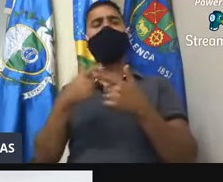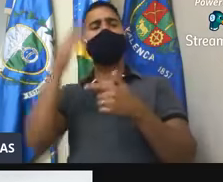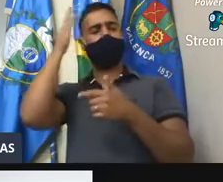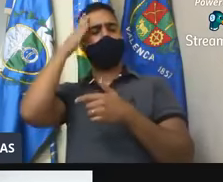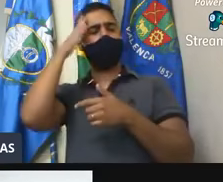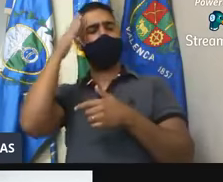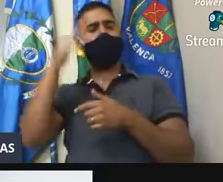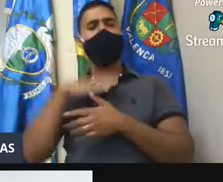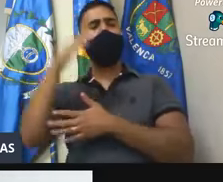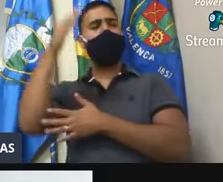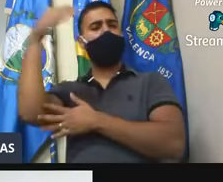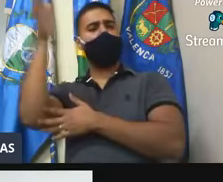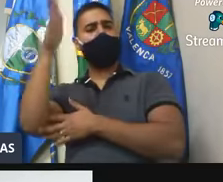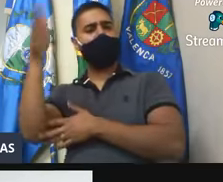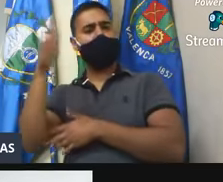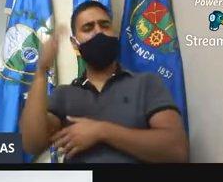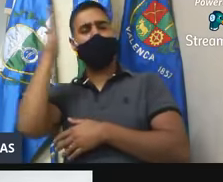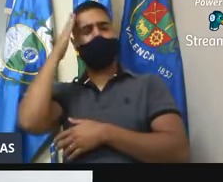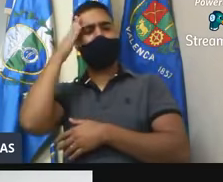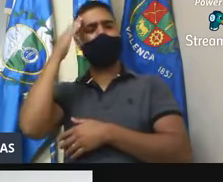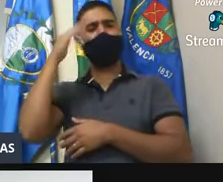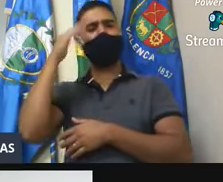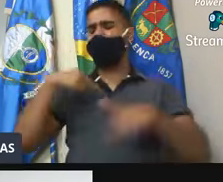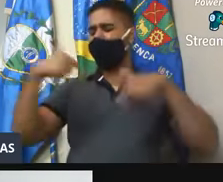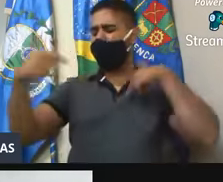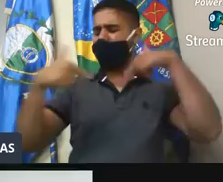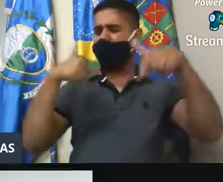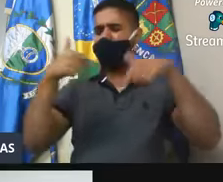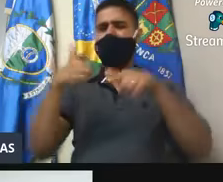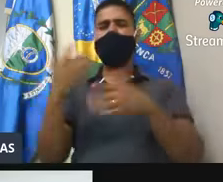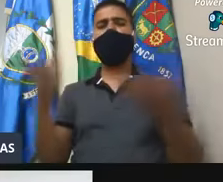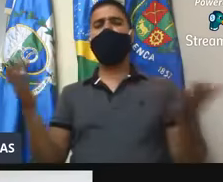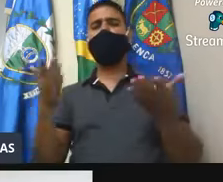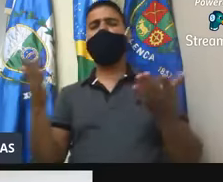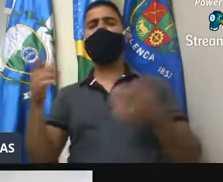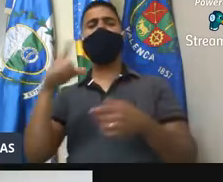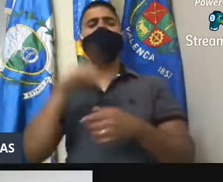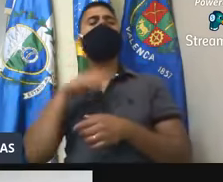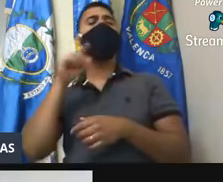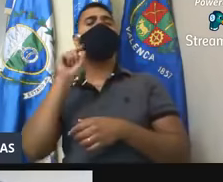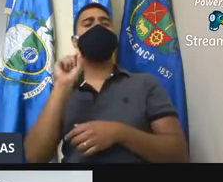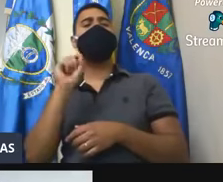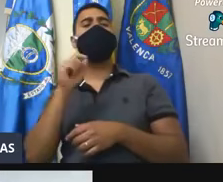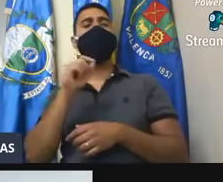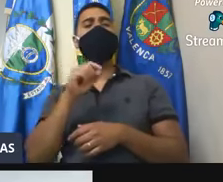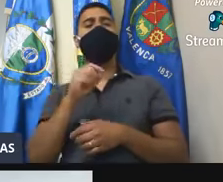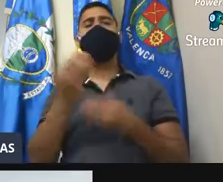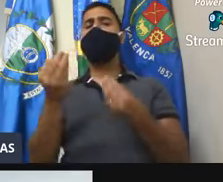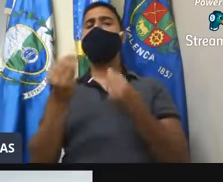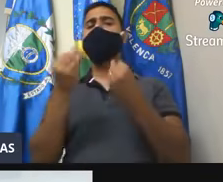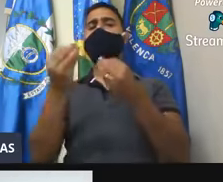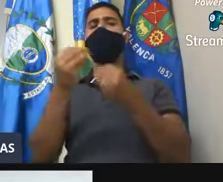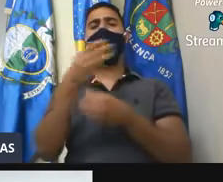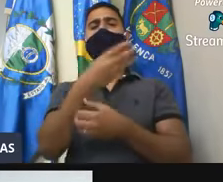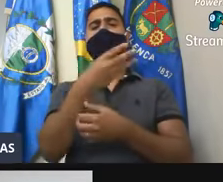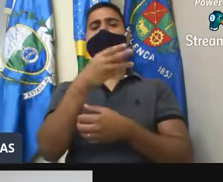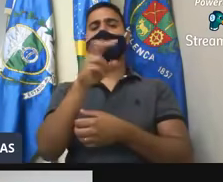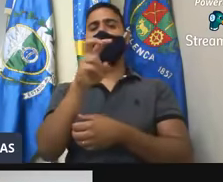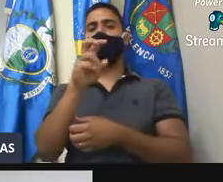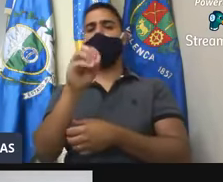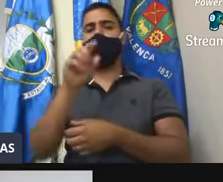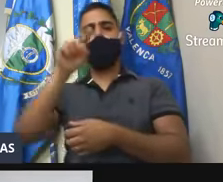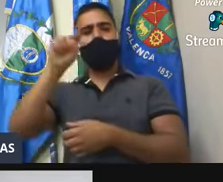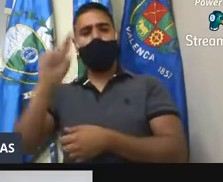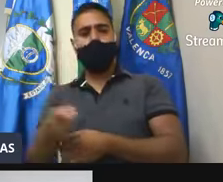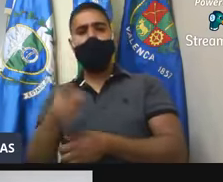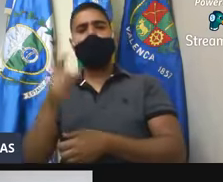bandeira, sabe da minha luta que foi para que a gente pudesse concluir essa entrega de 350 mil